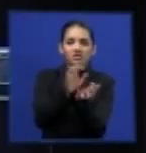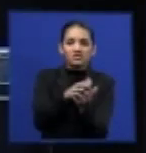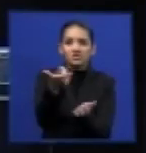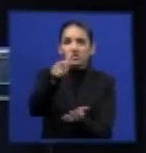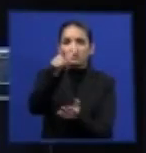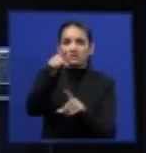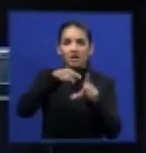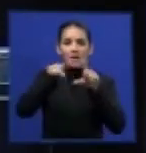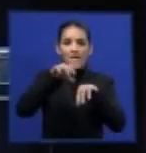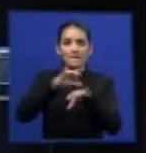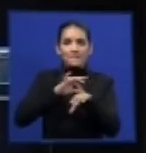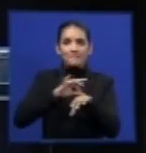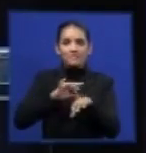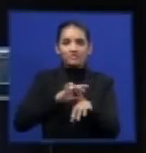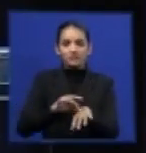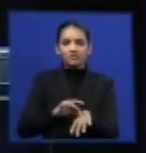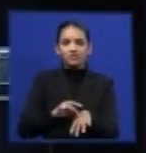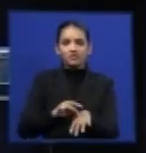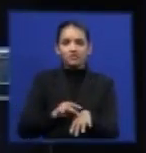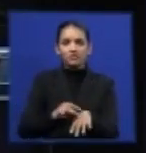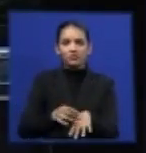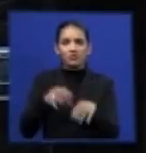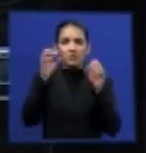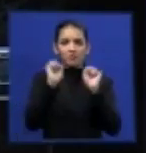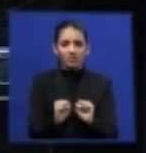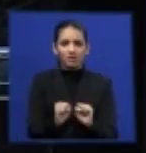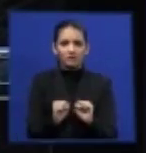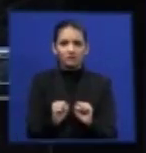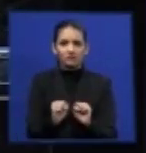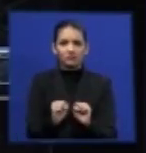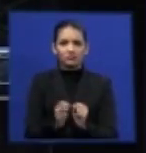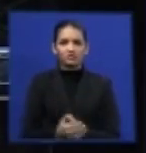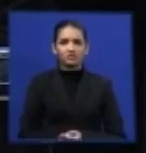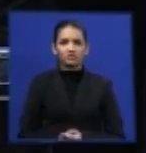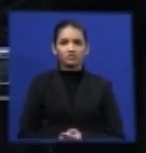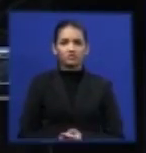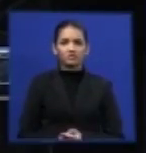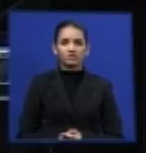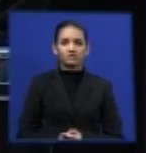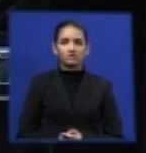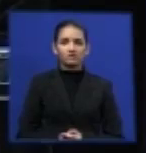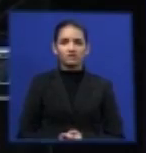pneus possíveis para entregar a indústria